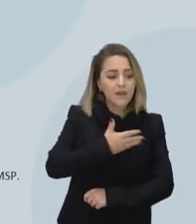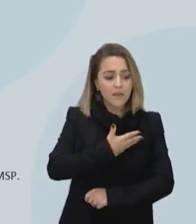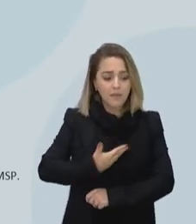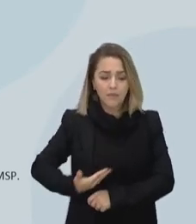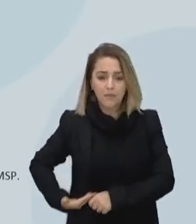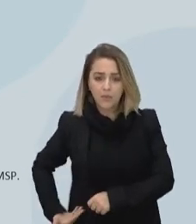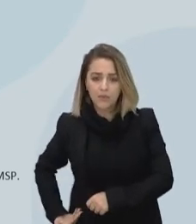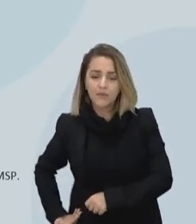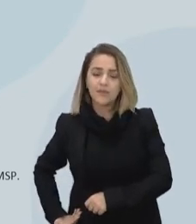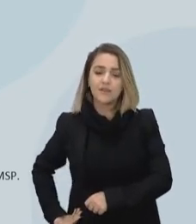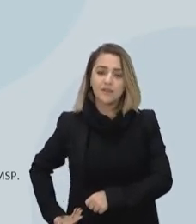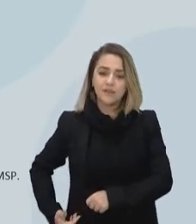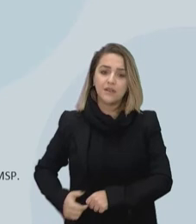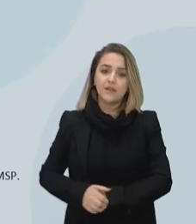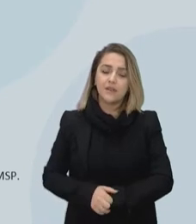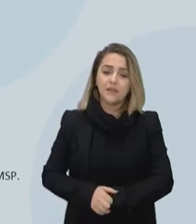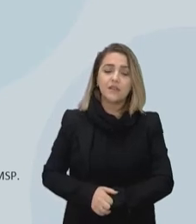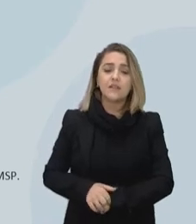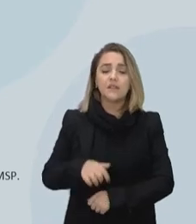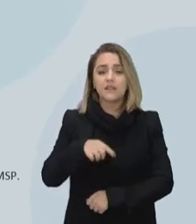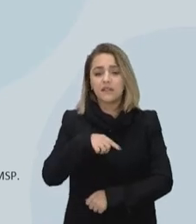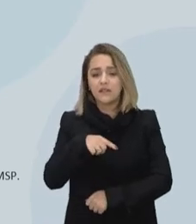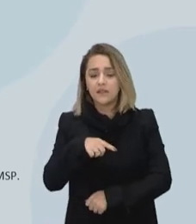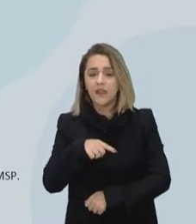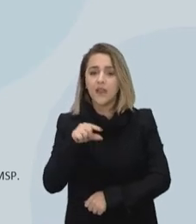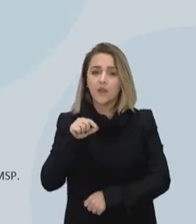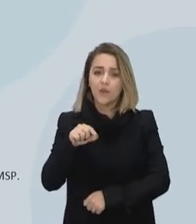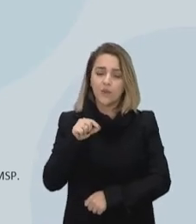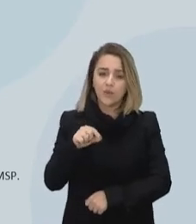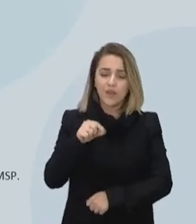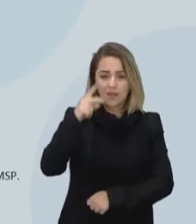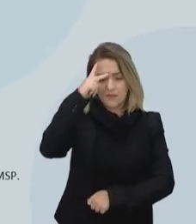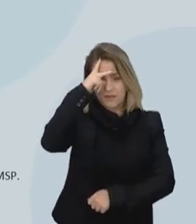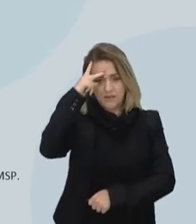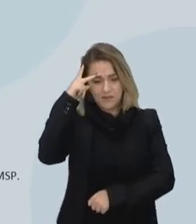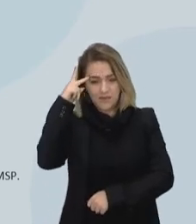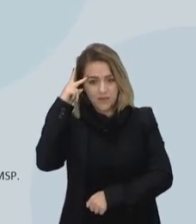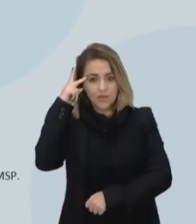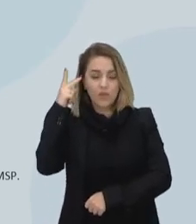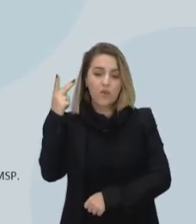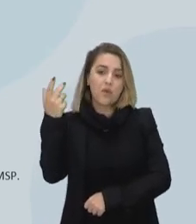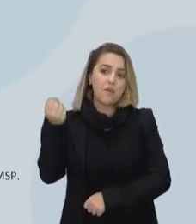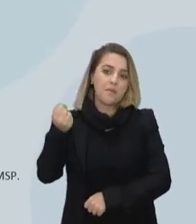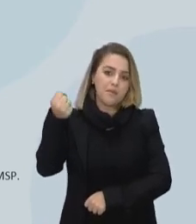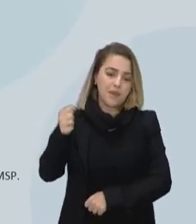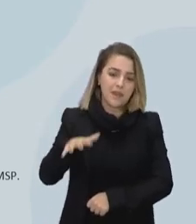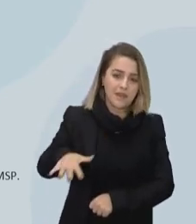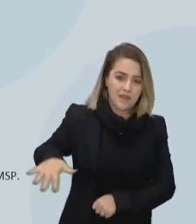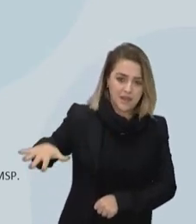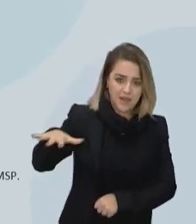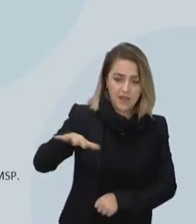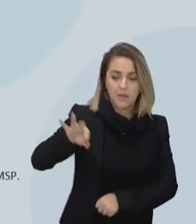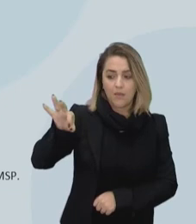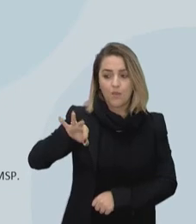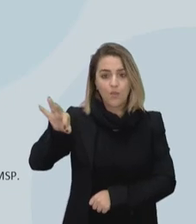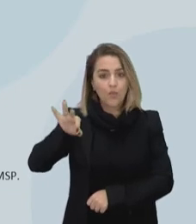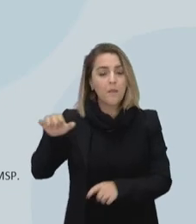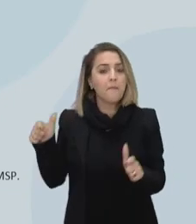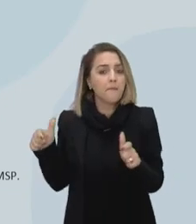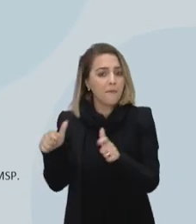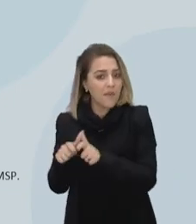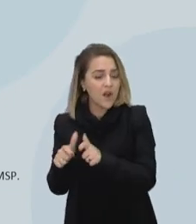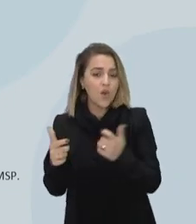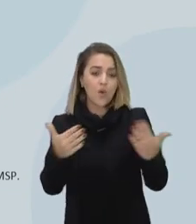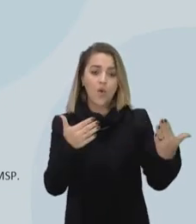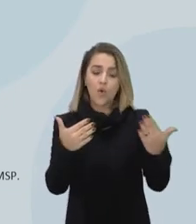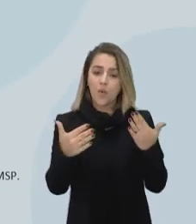Rede pública, você tem pessoas brancas, né? Enfim, numa proporção menor que as pessoas de cor de